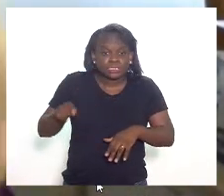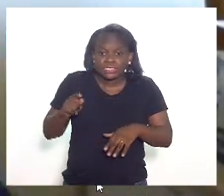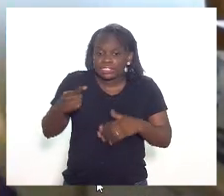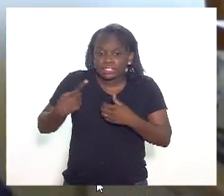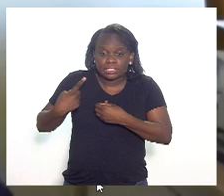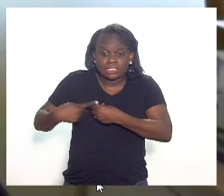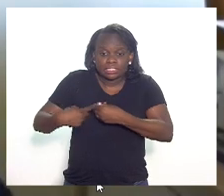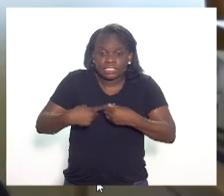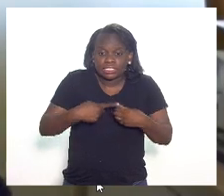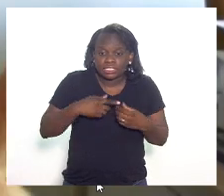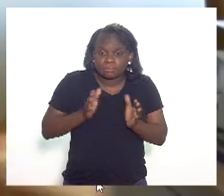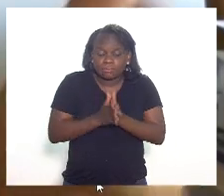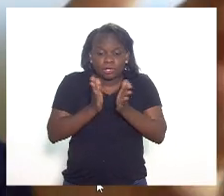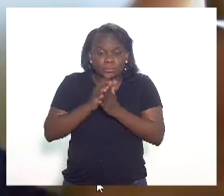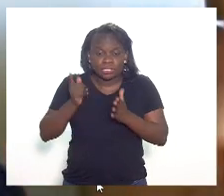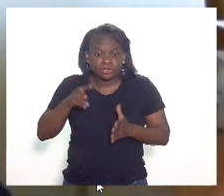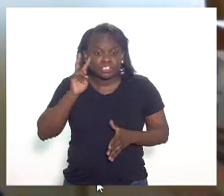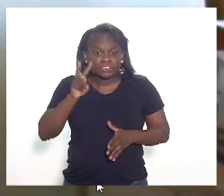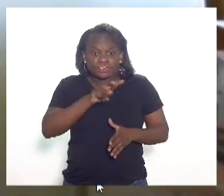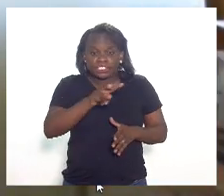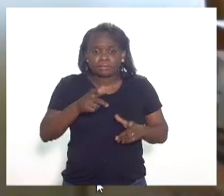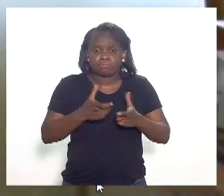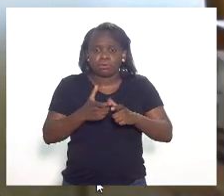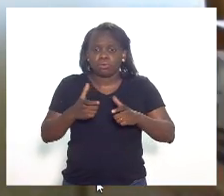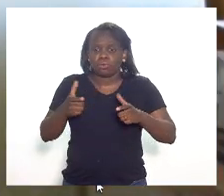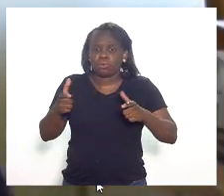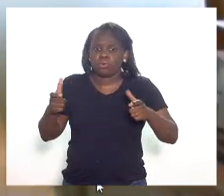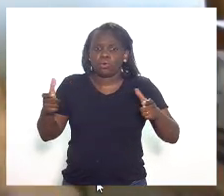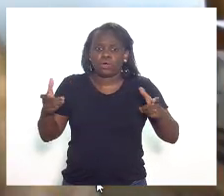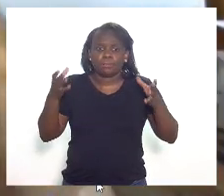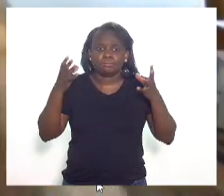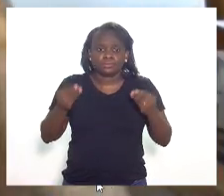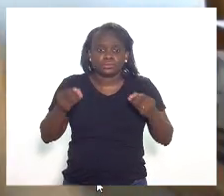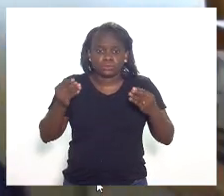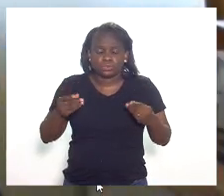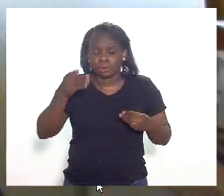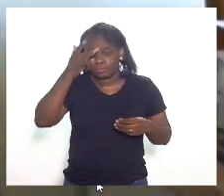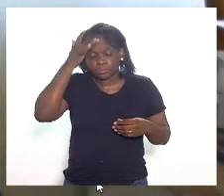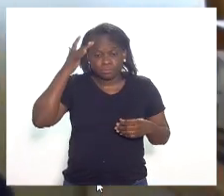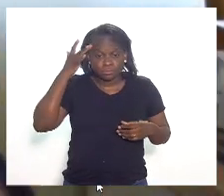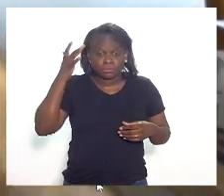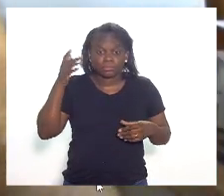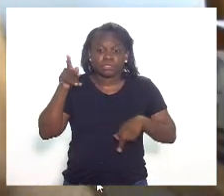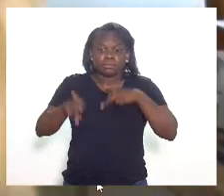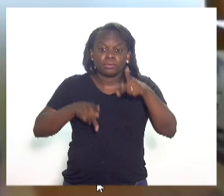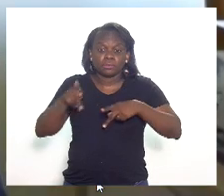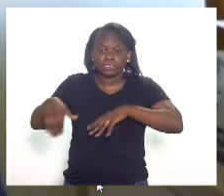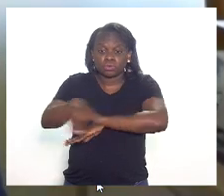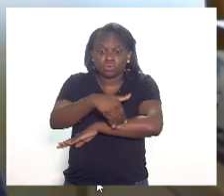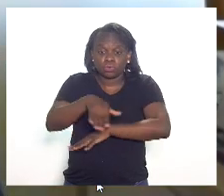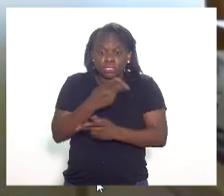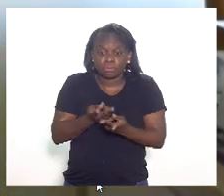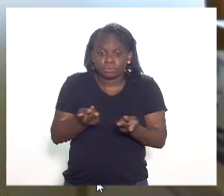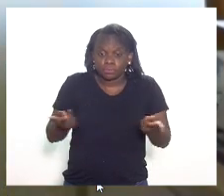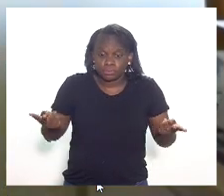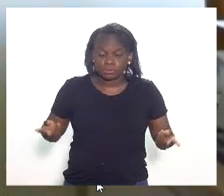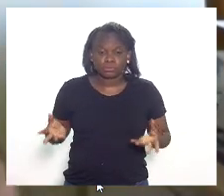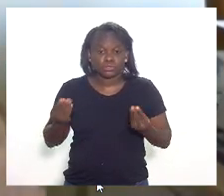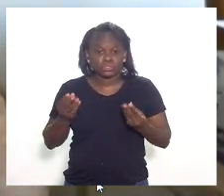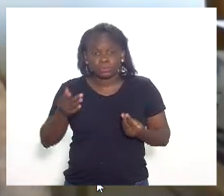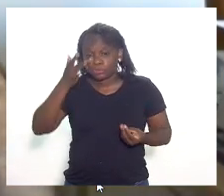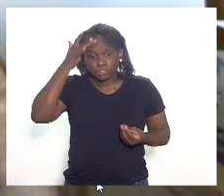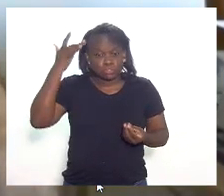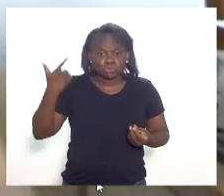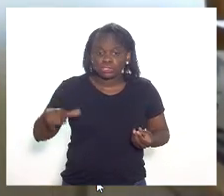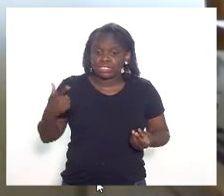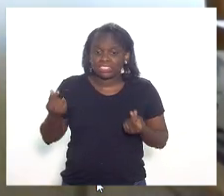periferia, que você vê o crescimento exorbitante, deputado Alicínio, da população de rua, de gente que